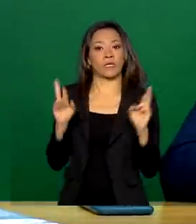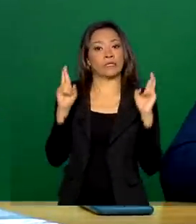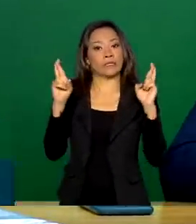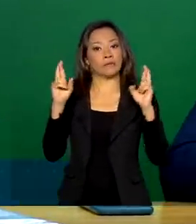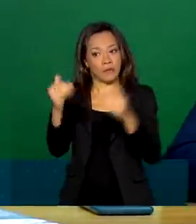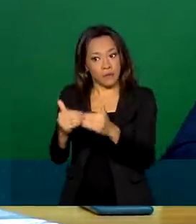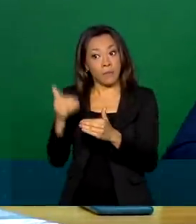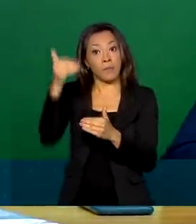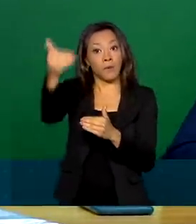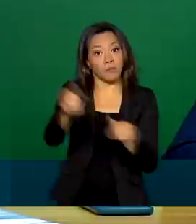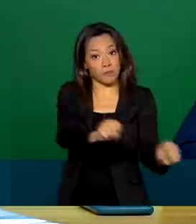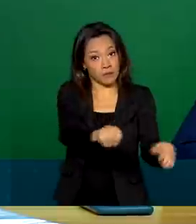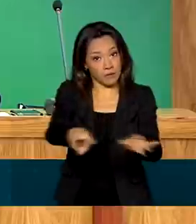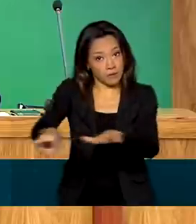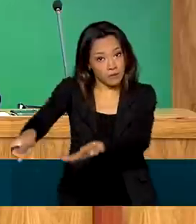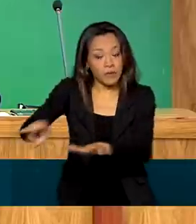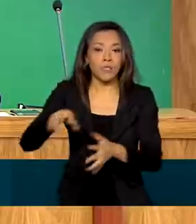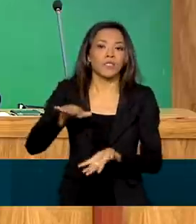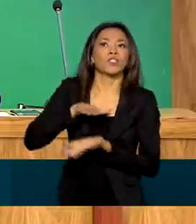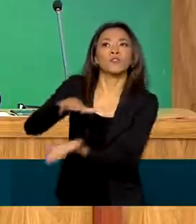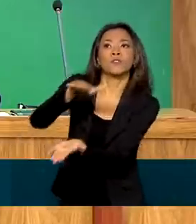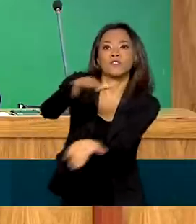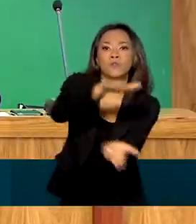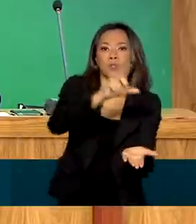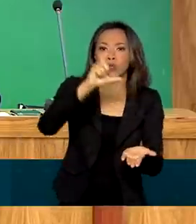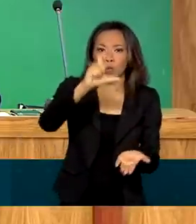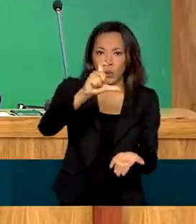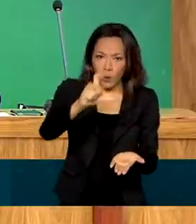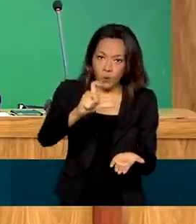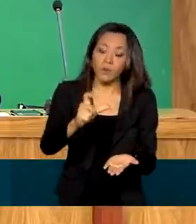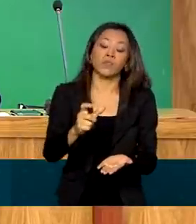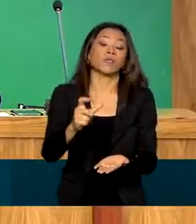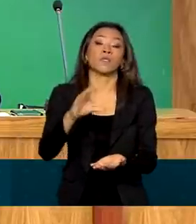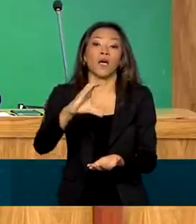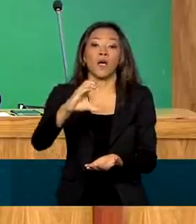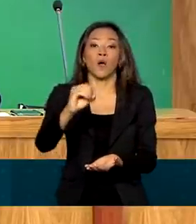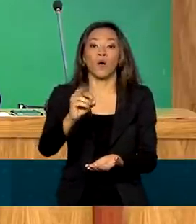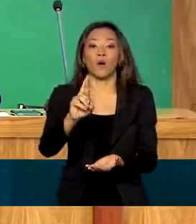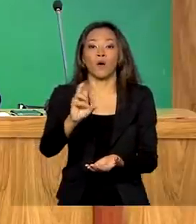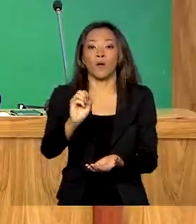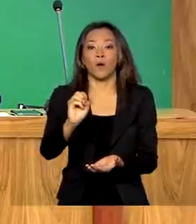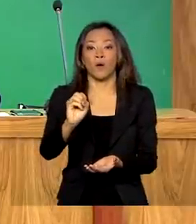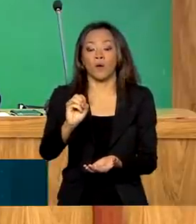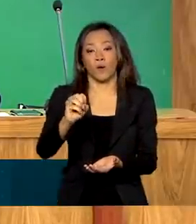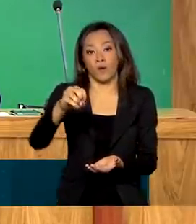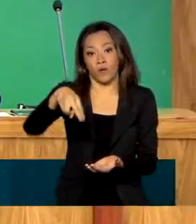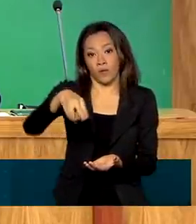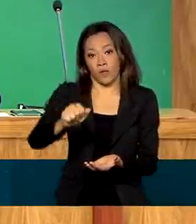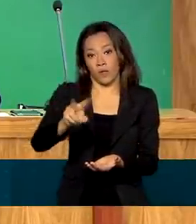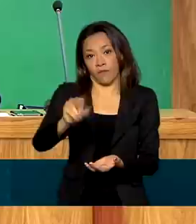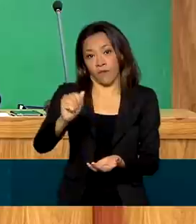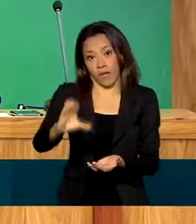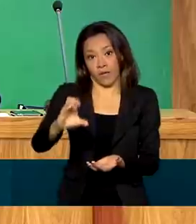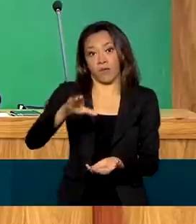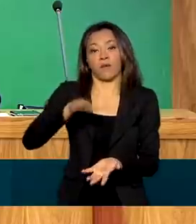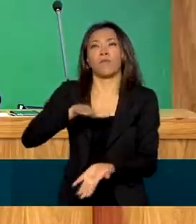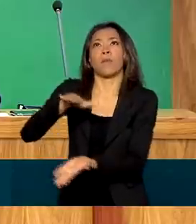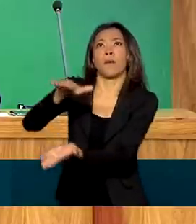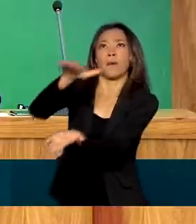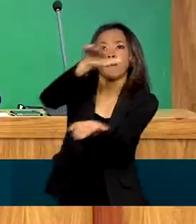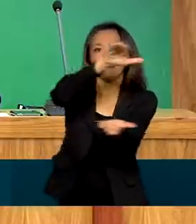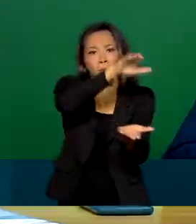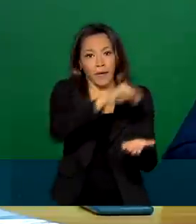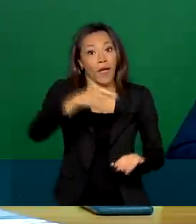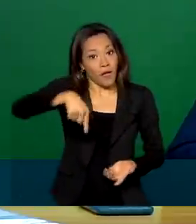sejam distribuídas doses de Coronavac suficientes para que haja uma regularização nacional dessa